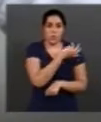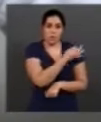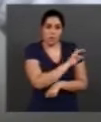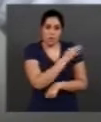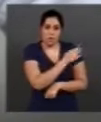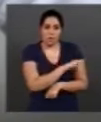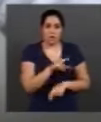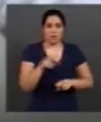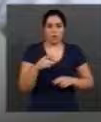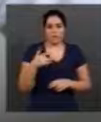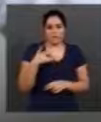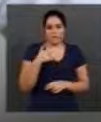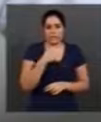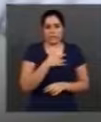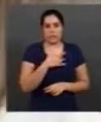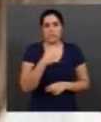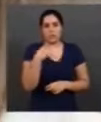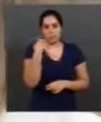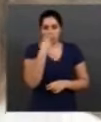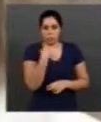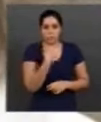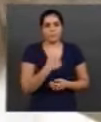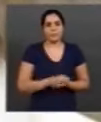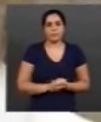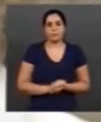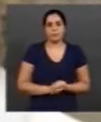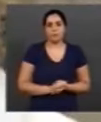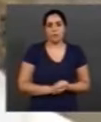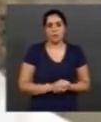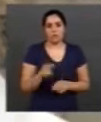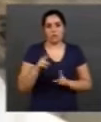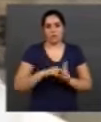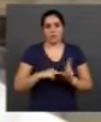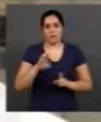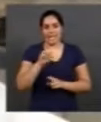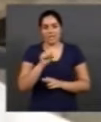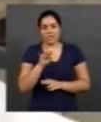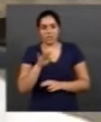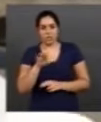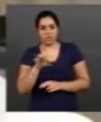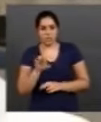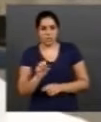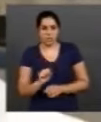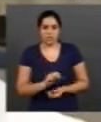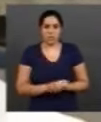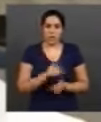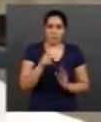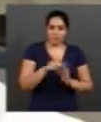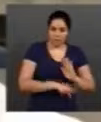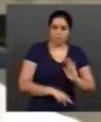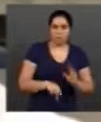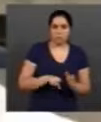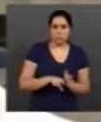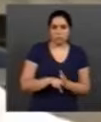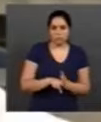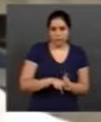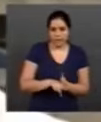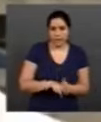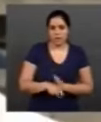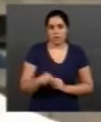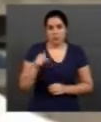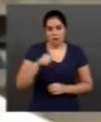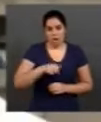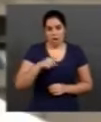Saúde da UFO Estes. Esse projeto faz parte de um projeto de pesquisa que é aqui da Escola